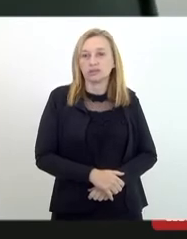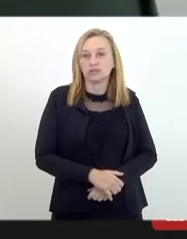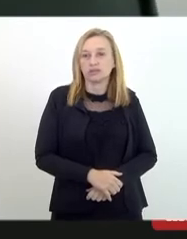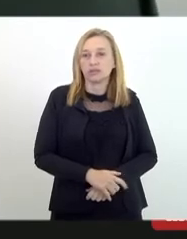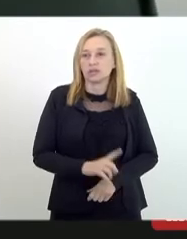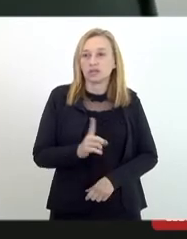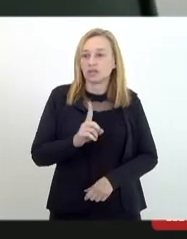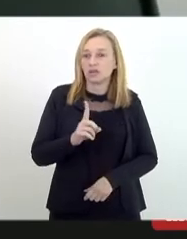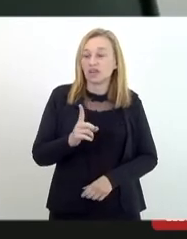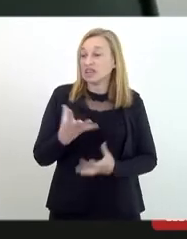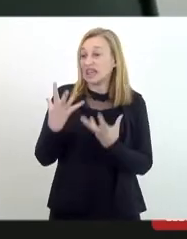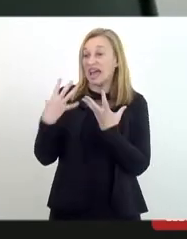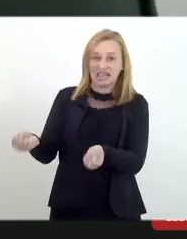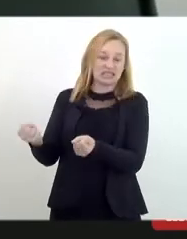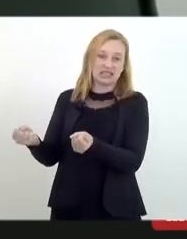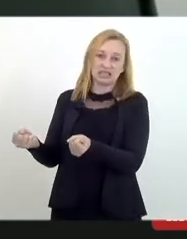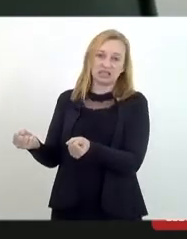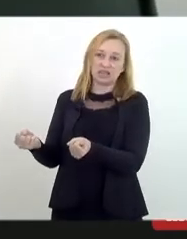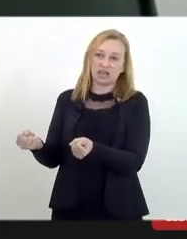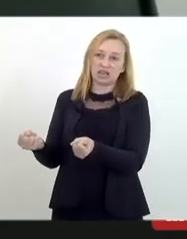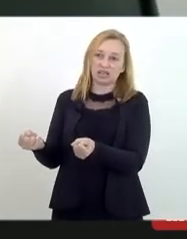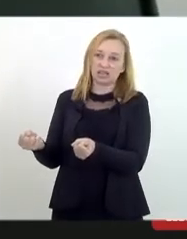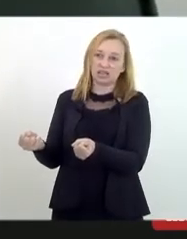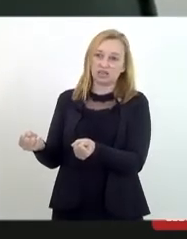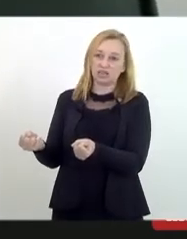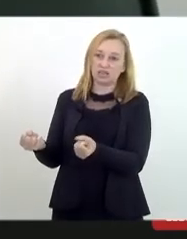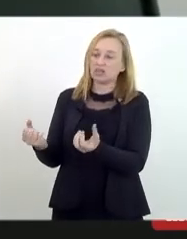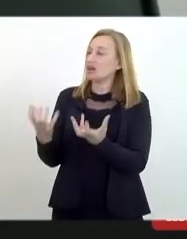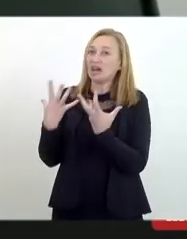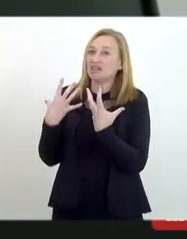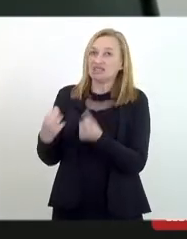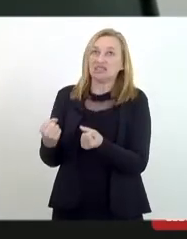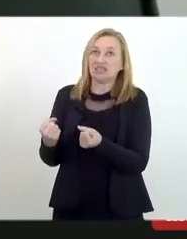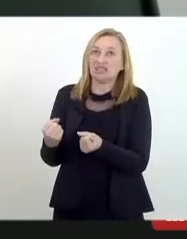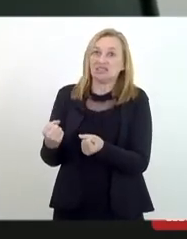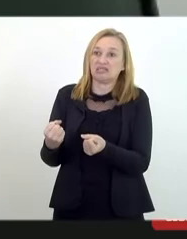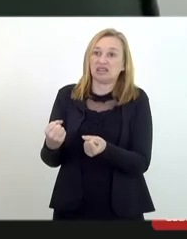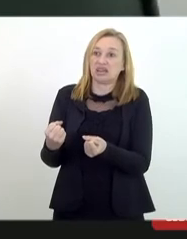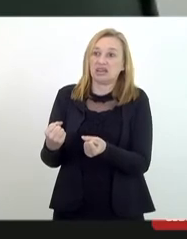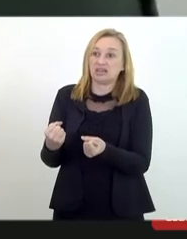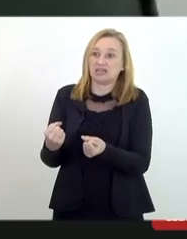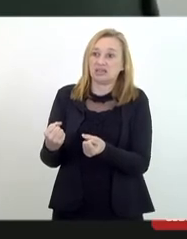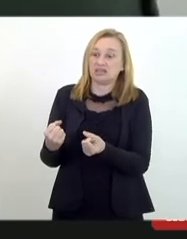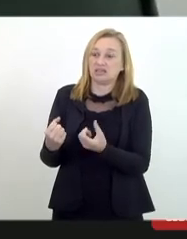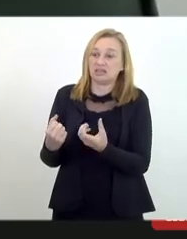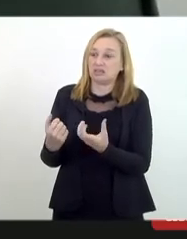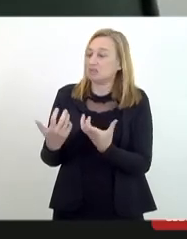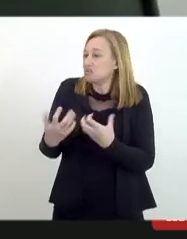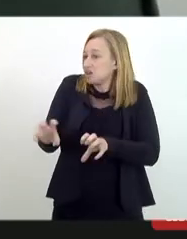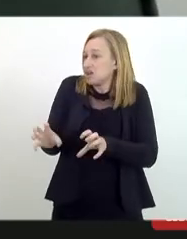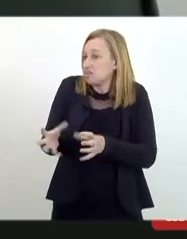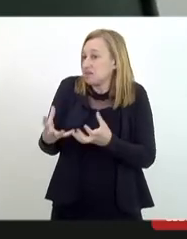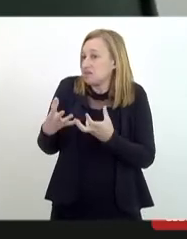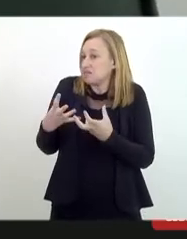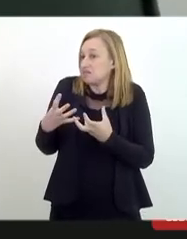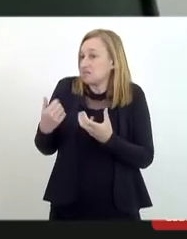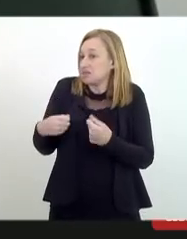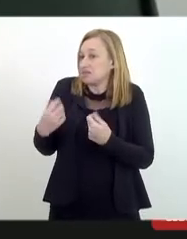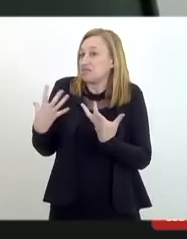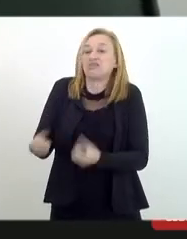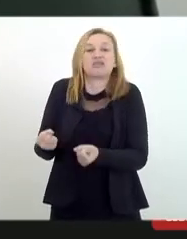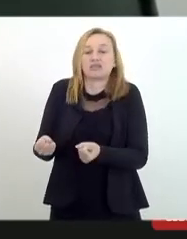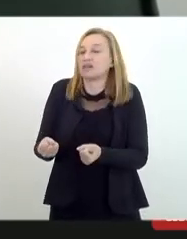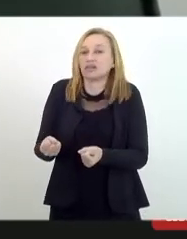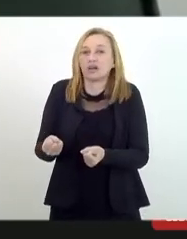de tolerar, não é suportar, não é tolerar, é respeitar. uma sociedade democrática, o que tem que